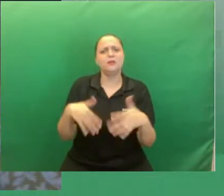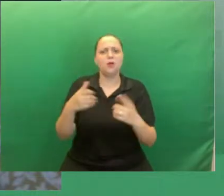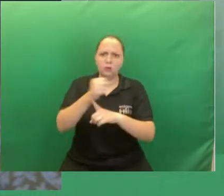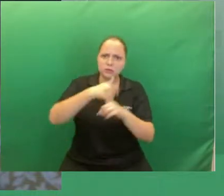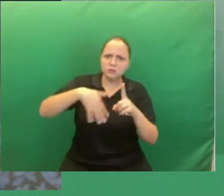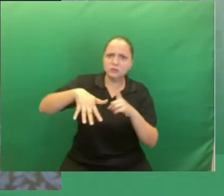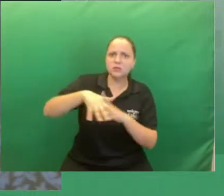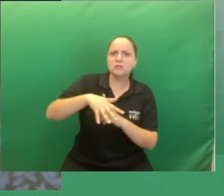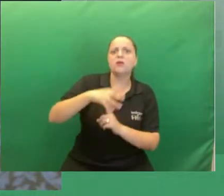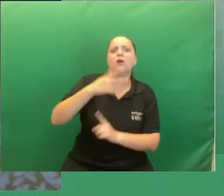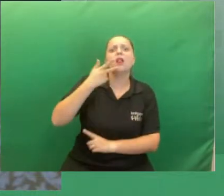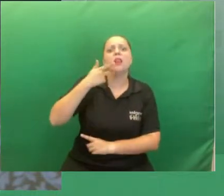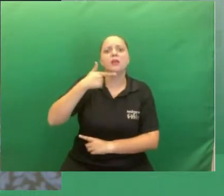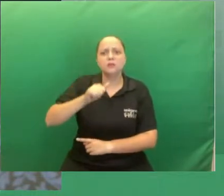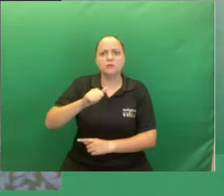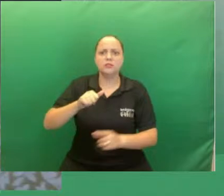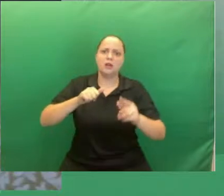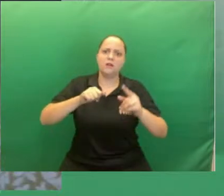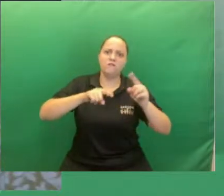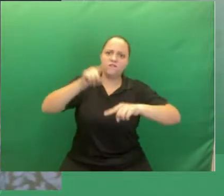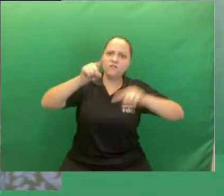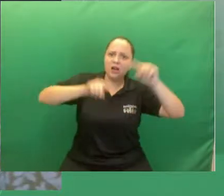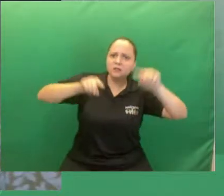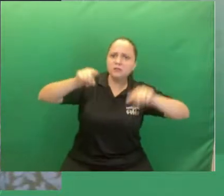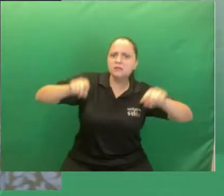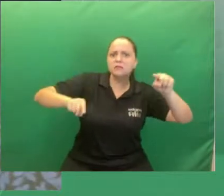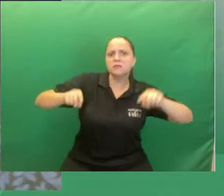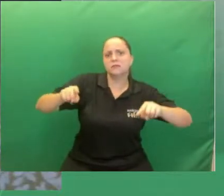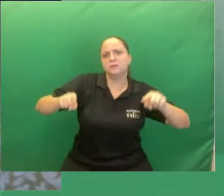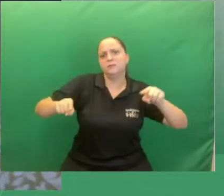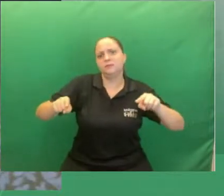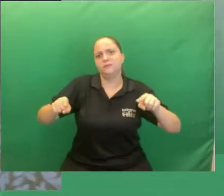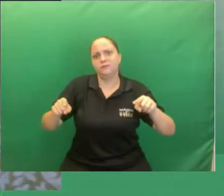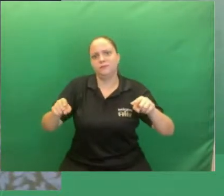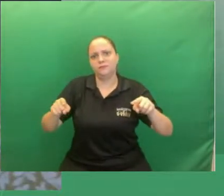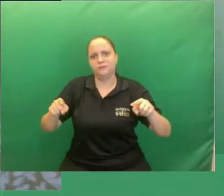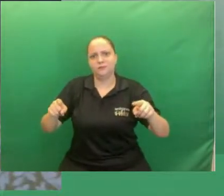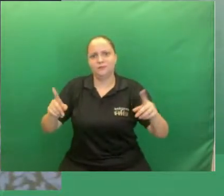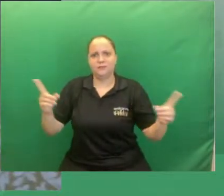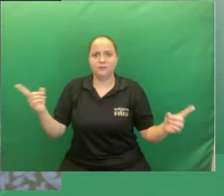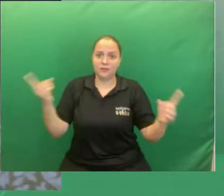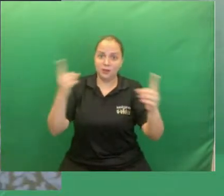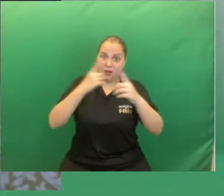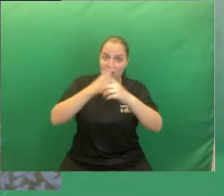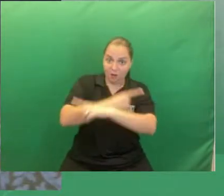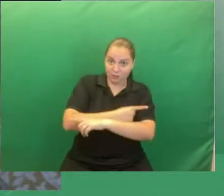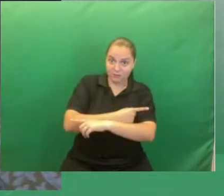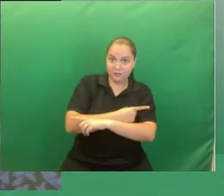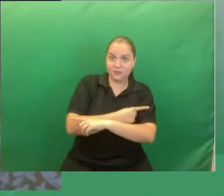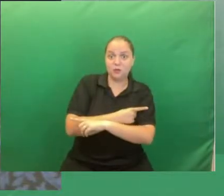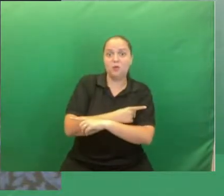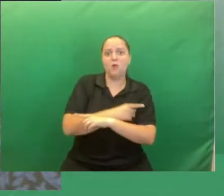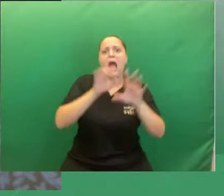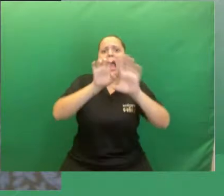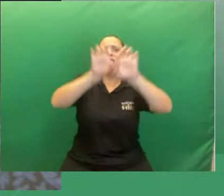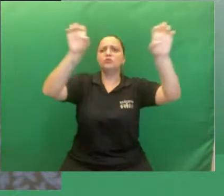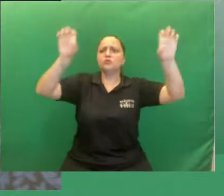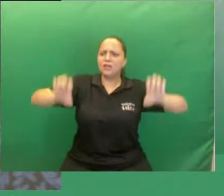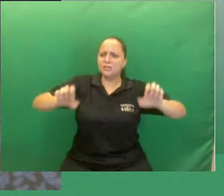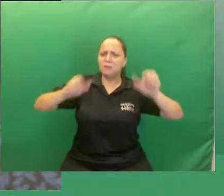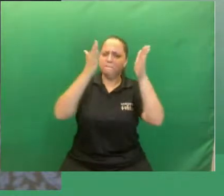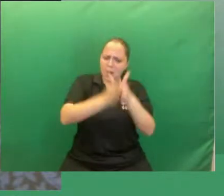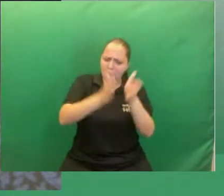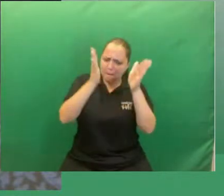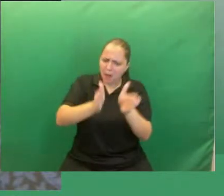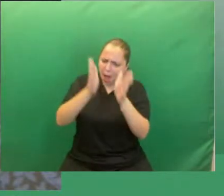variacionista ela surgiu com a BOV em oposição ao gerativismo e estruturalismo, né, que via a língua